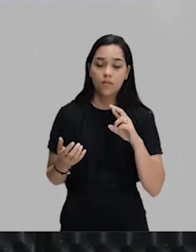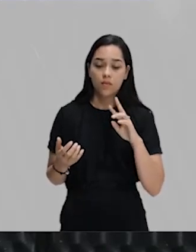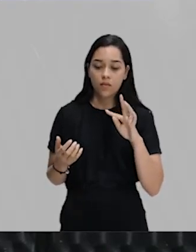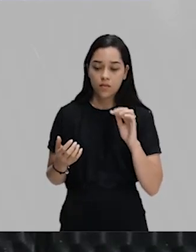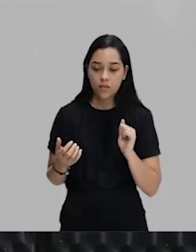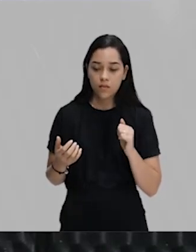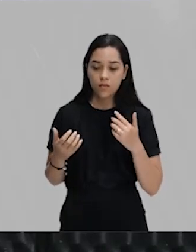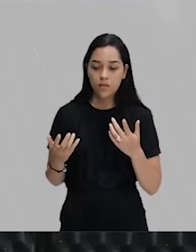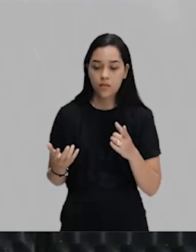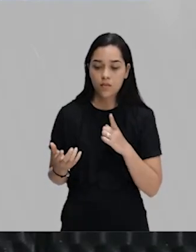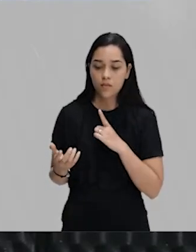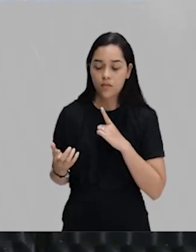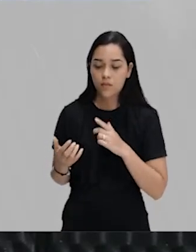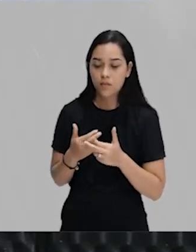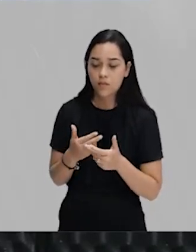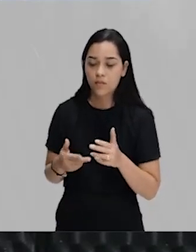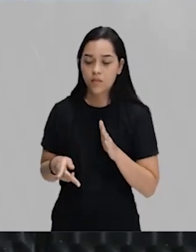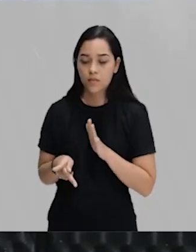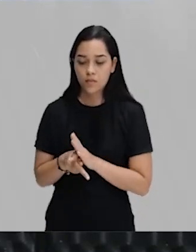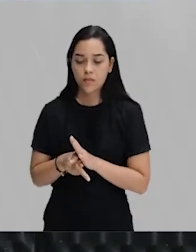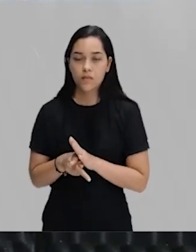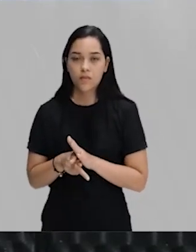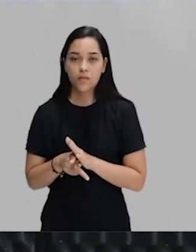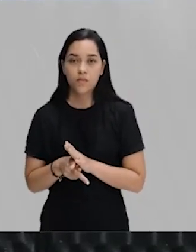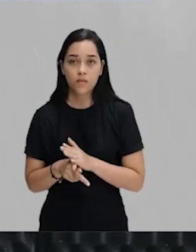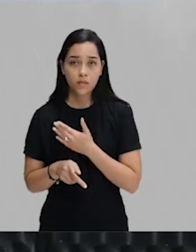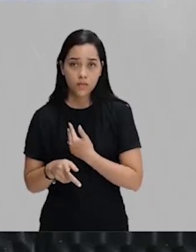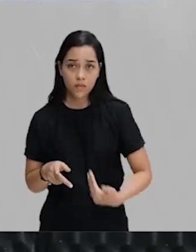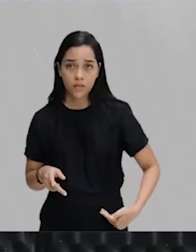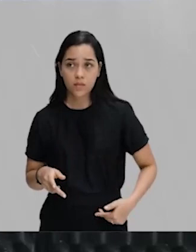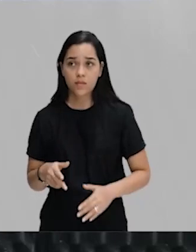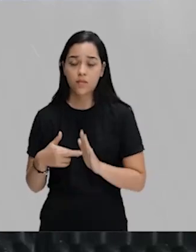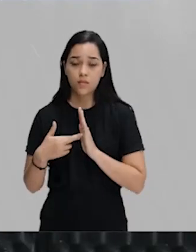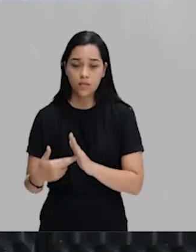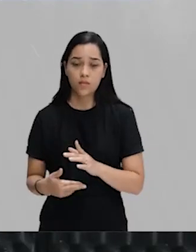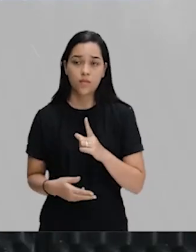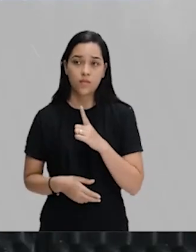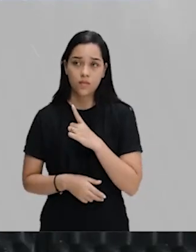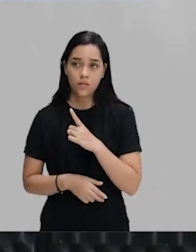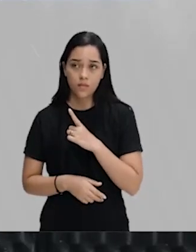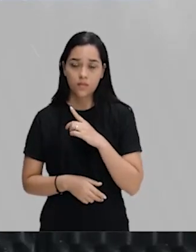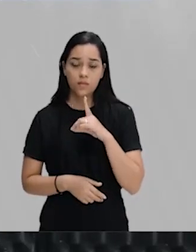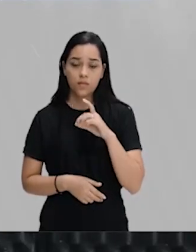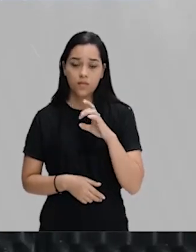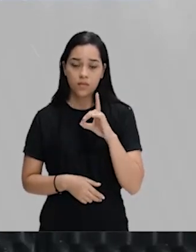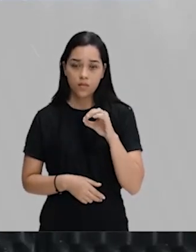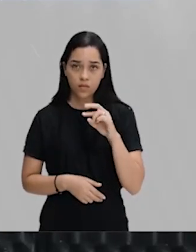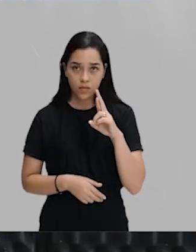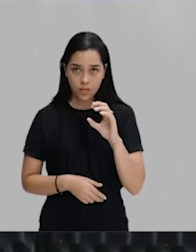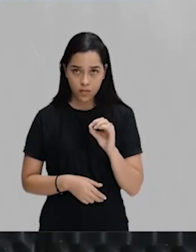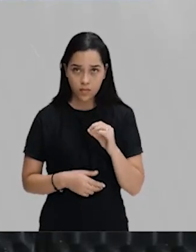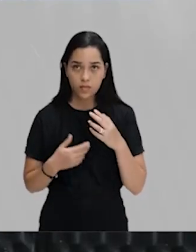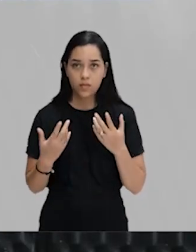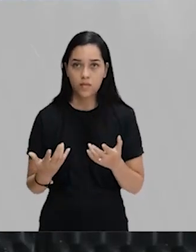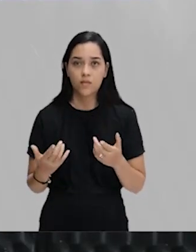de setores do Exército representados pelo Marechal Deodoro da Fonseca